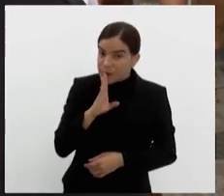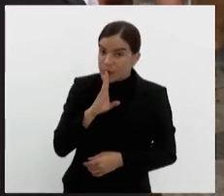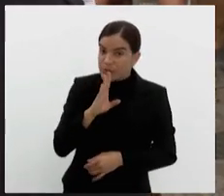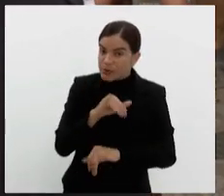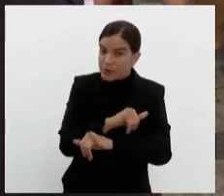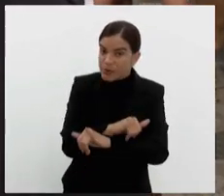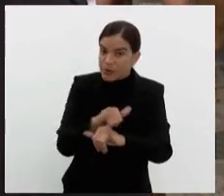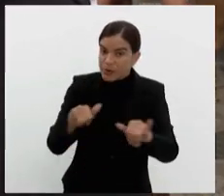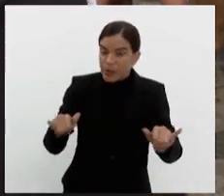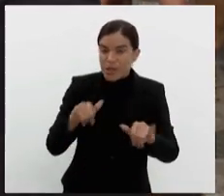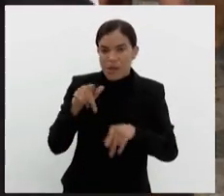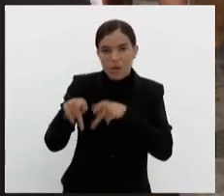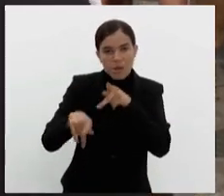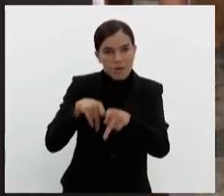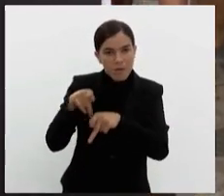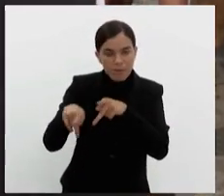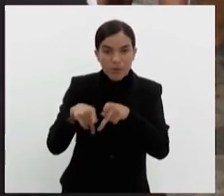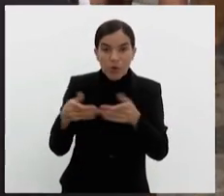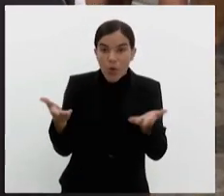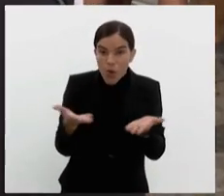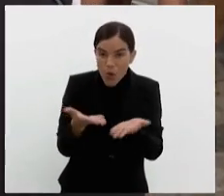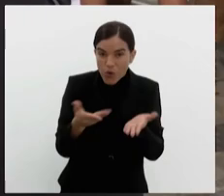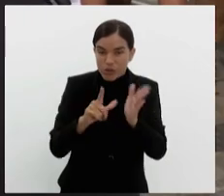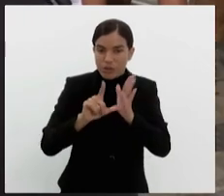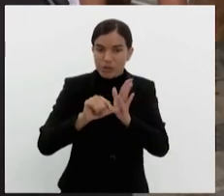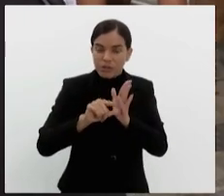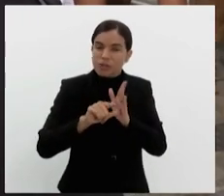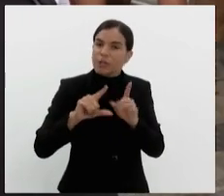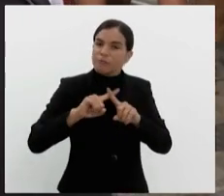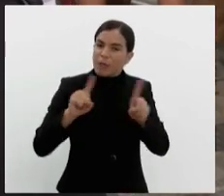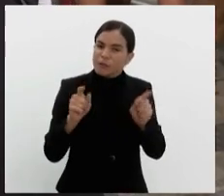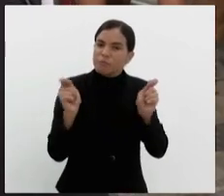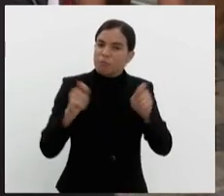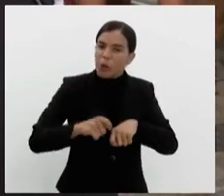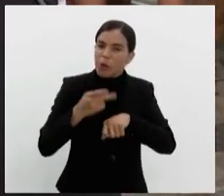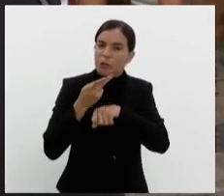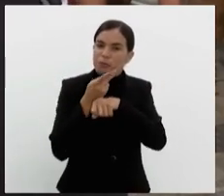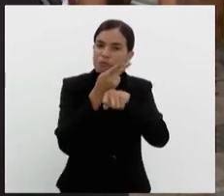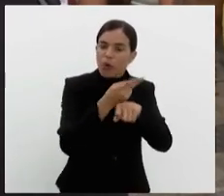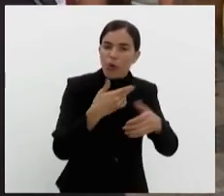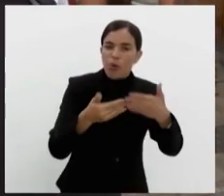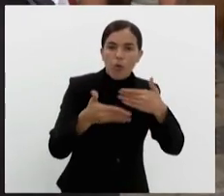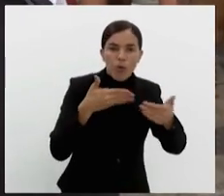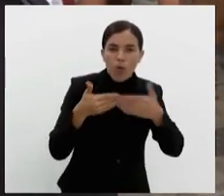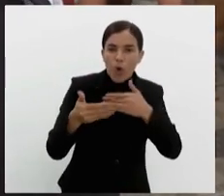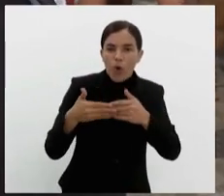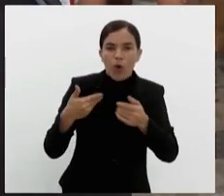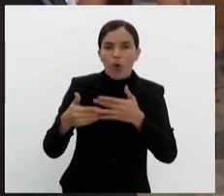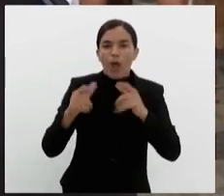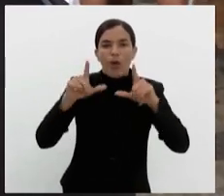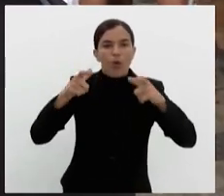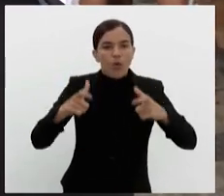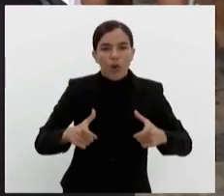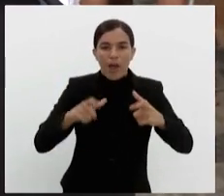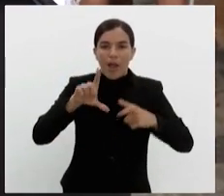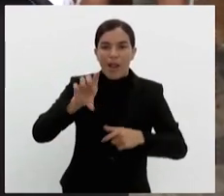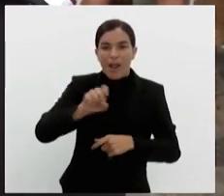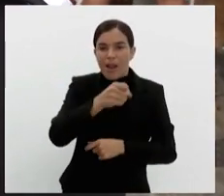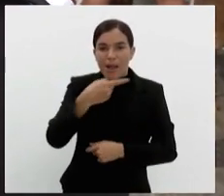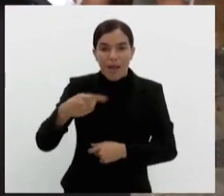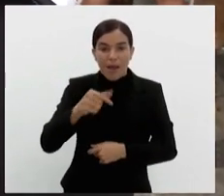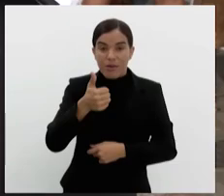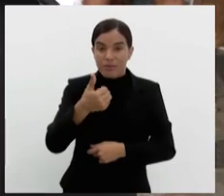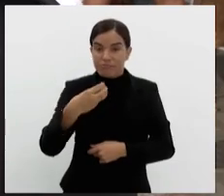Então, a população, não só hoje aqui na Central, mas ela pode procurar qualquer posto da Leão 13 espalhado pelo Estado